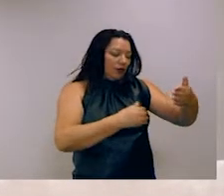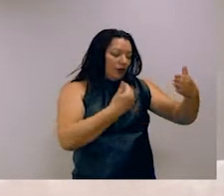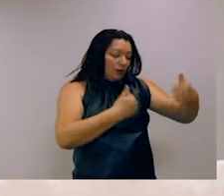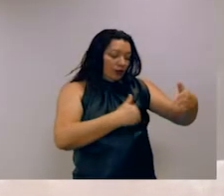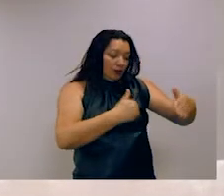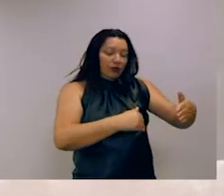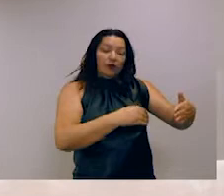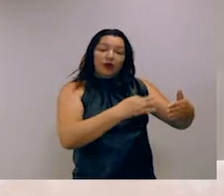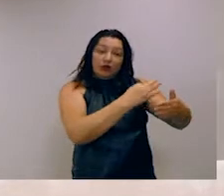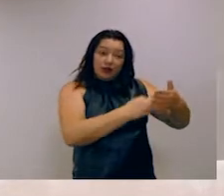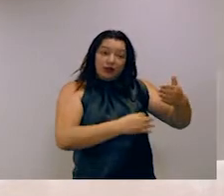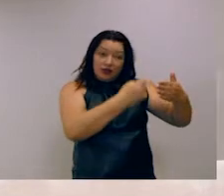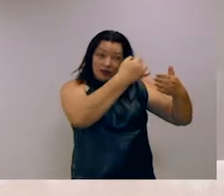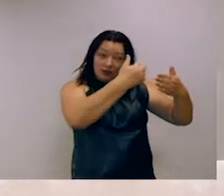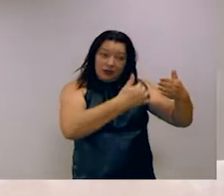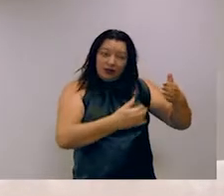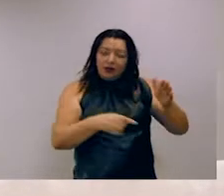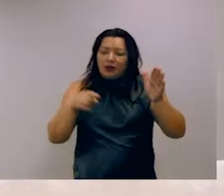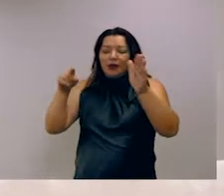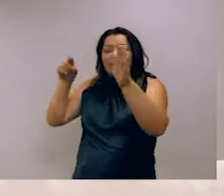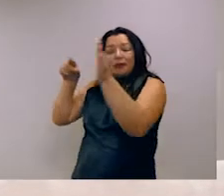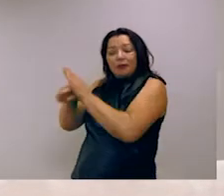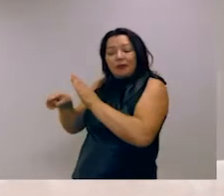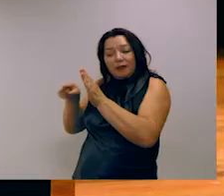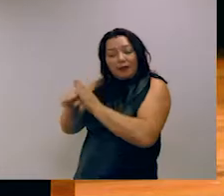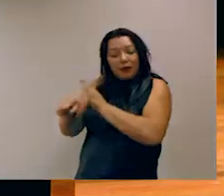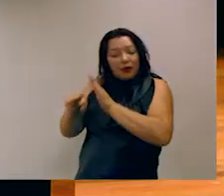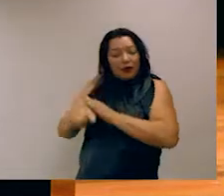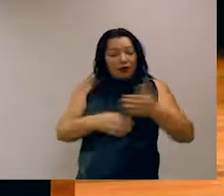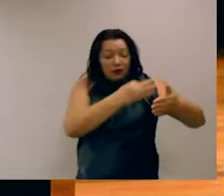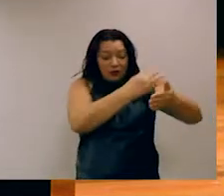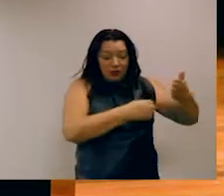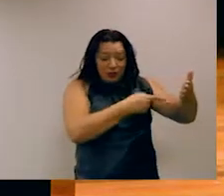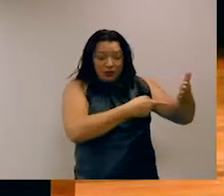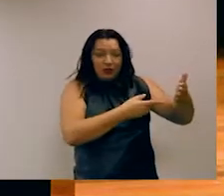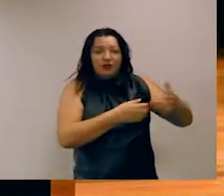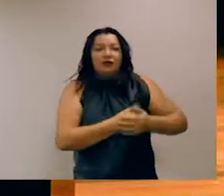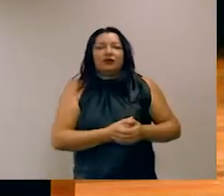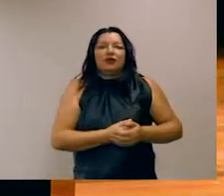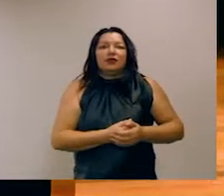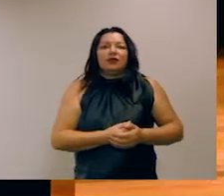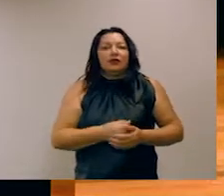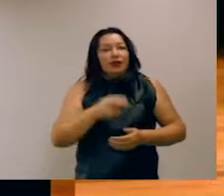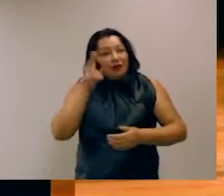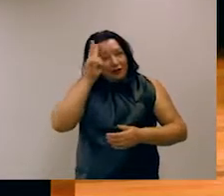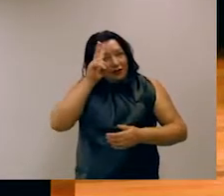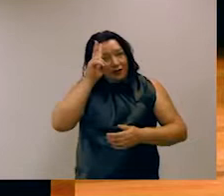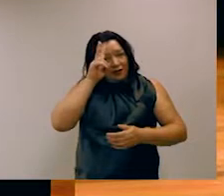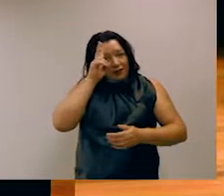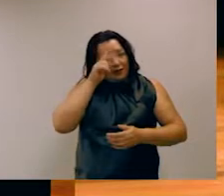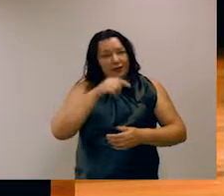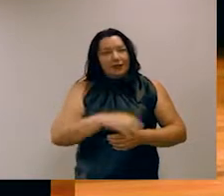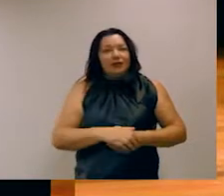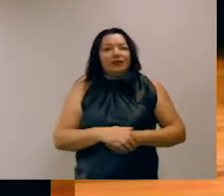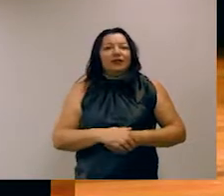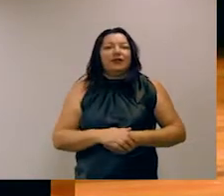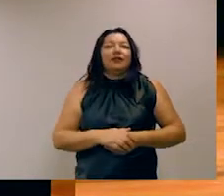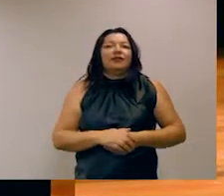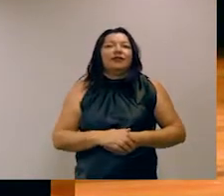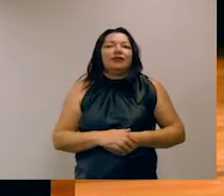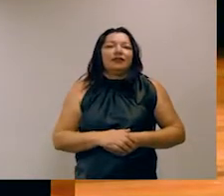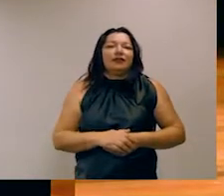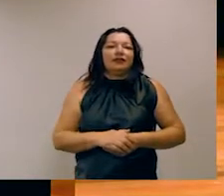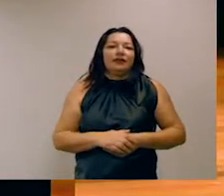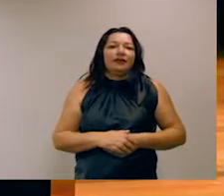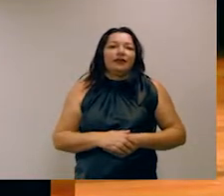que explicam alguma coisa e perguntas relacionadas a esses textos. Só que tem que lembrar a origem disso daqui é algo que